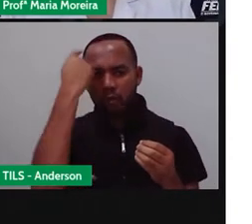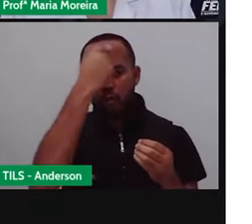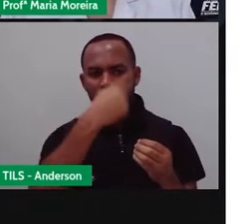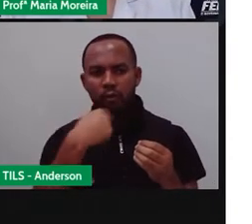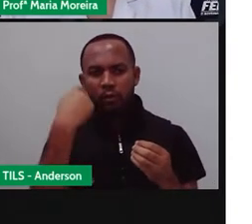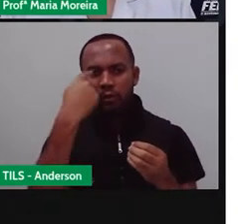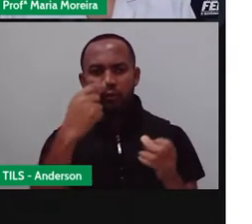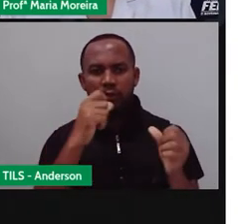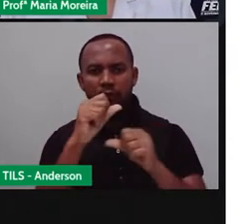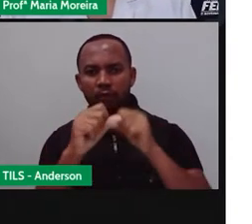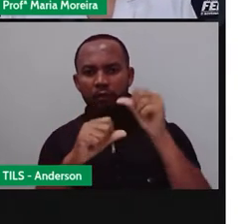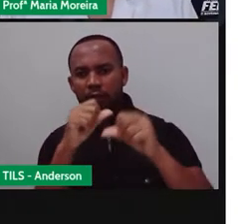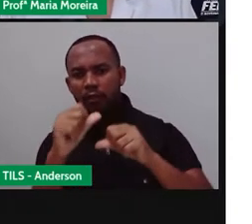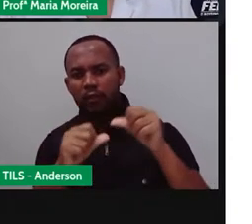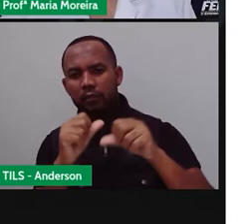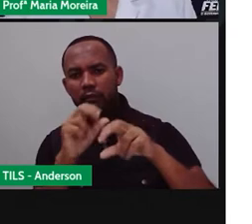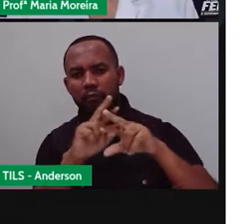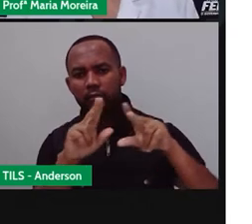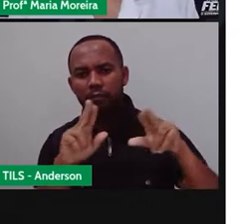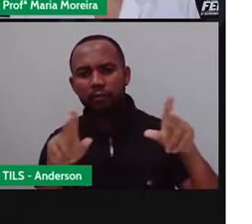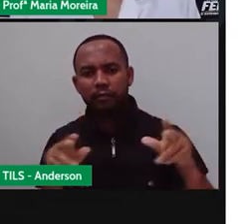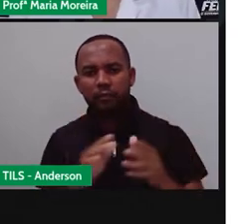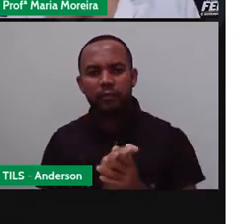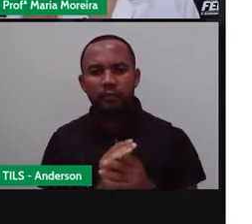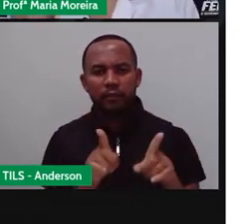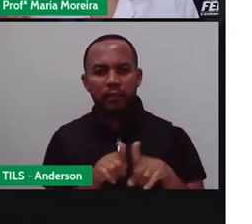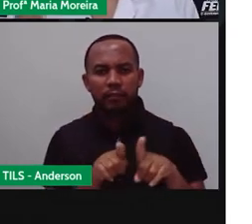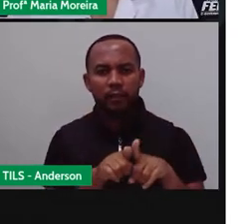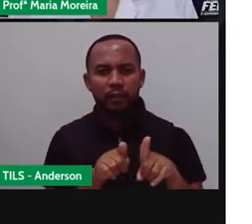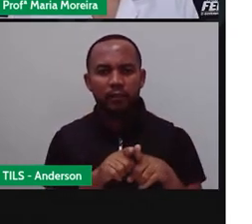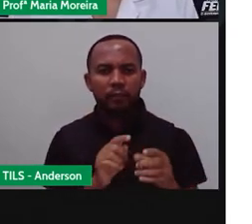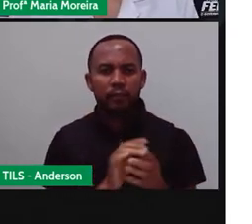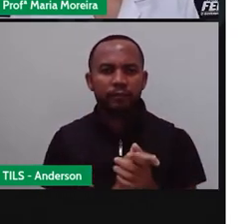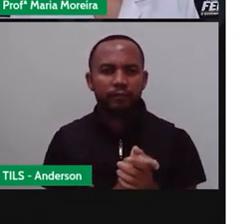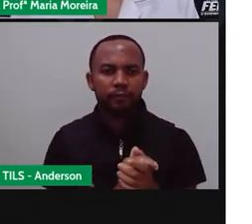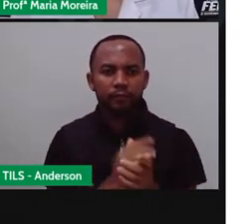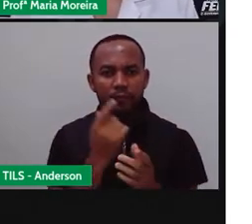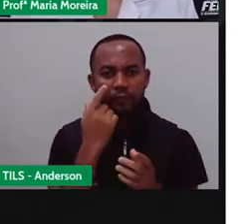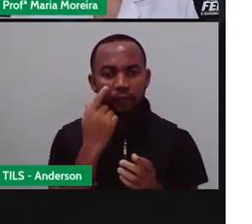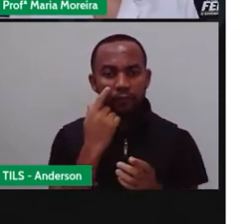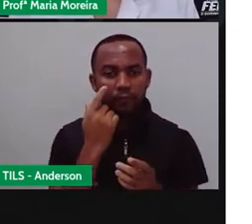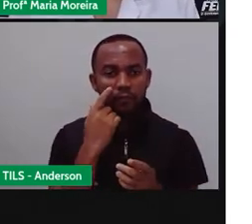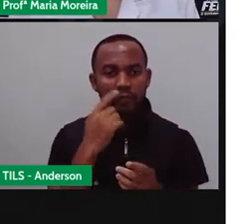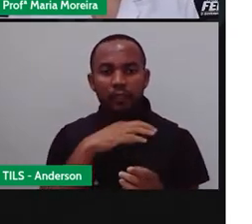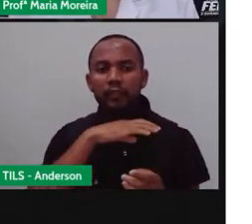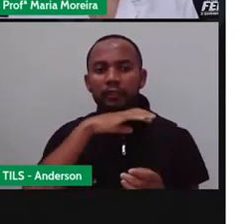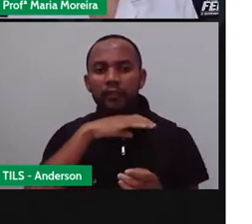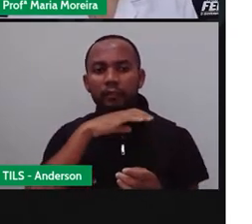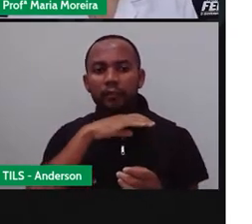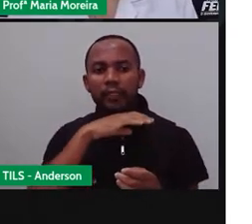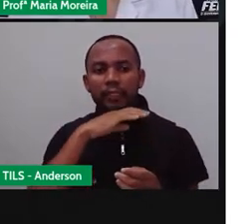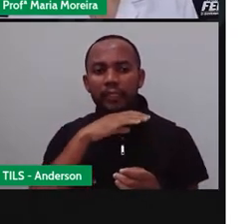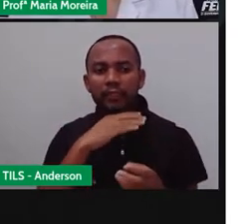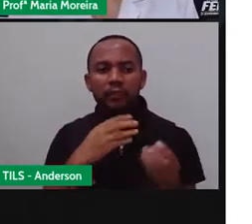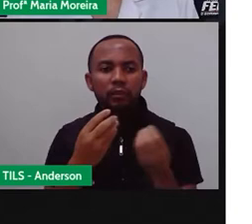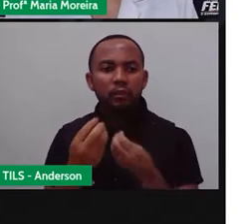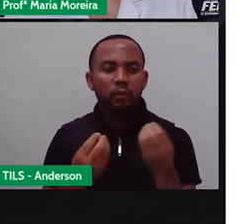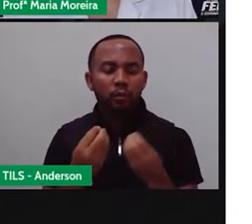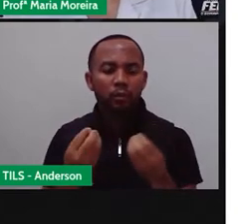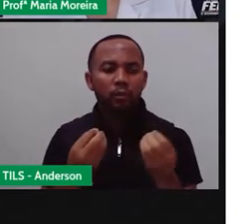ou animal, né? Bom, a gente viu, né? Que os animais que aparecem aí nas telas de Romero Brito, eles não são